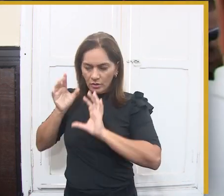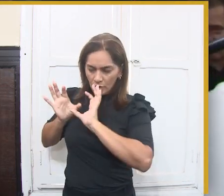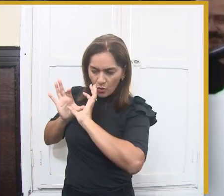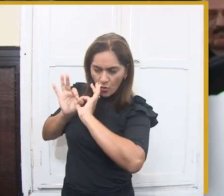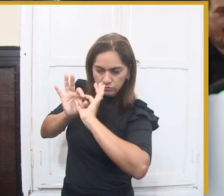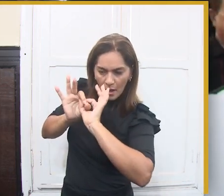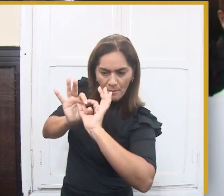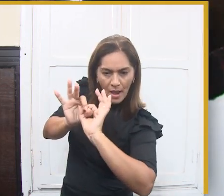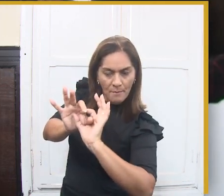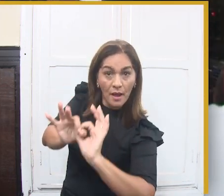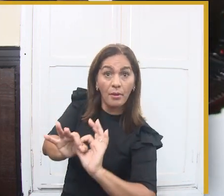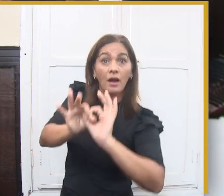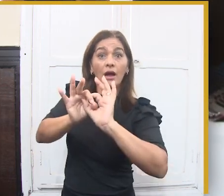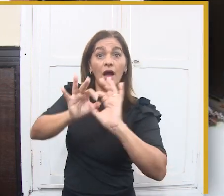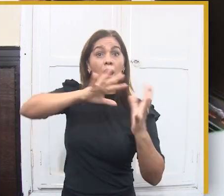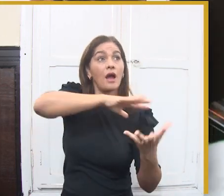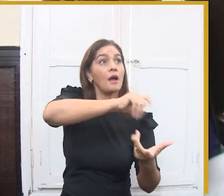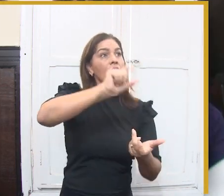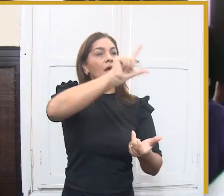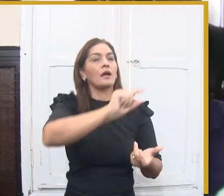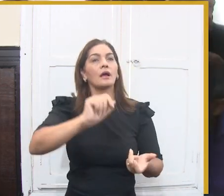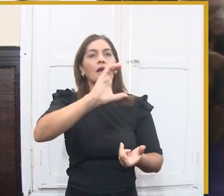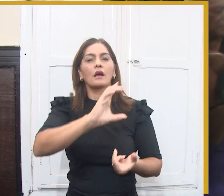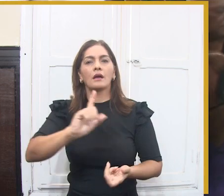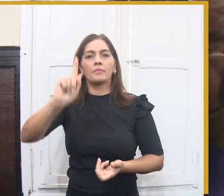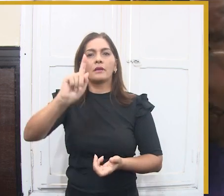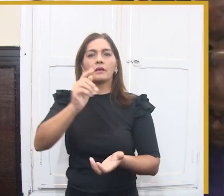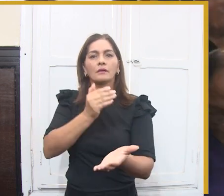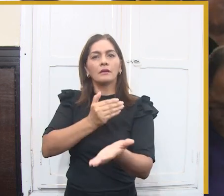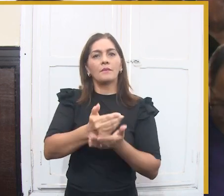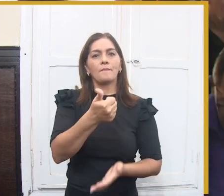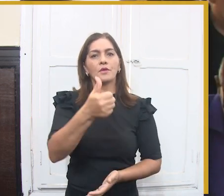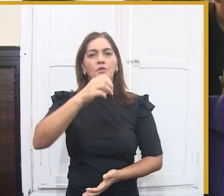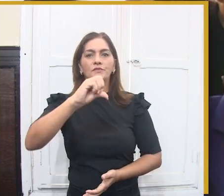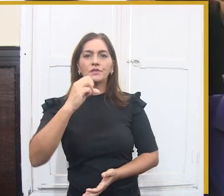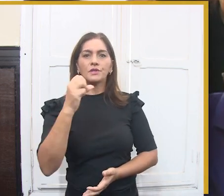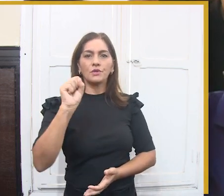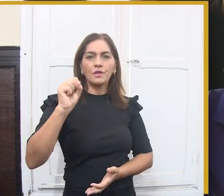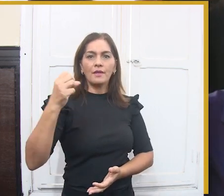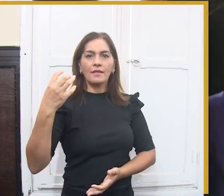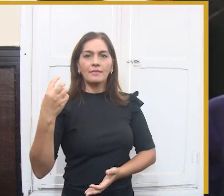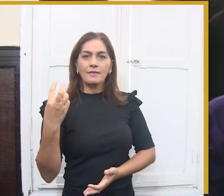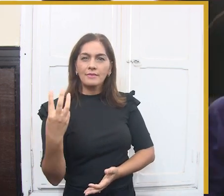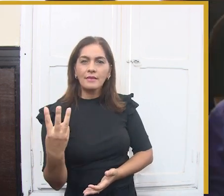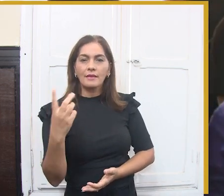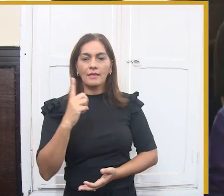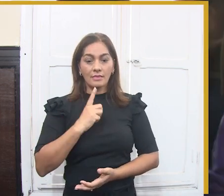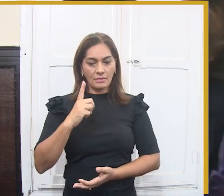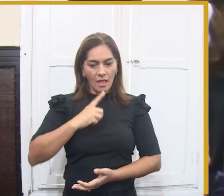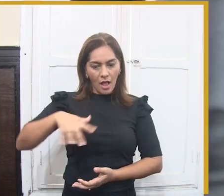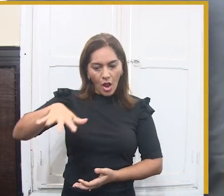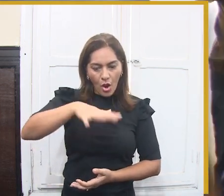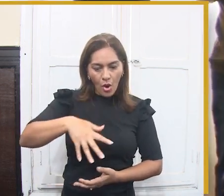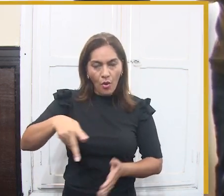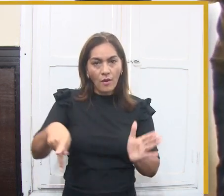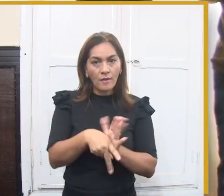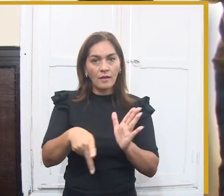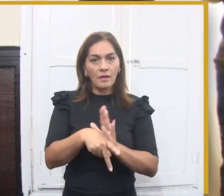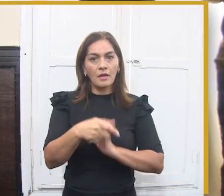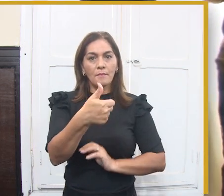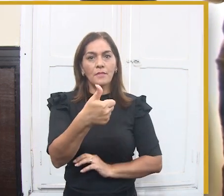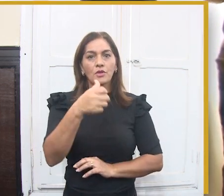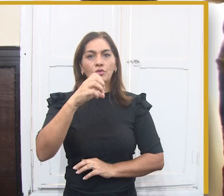volume. Mas também pela diversidade e multiplicidade dos eventos, festejos e comemorações realizadas.